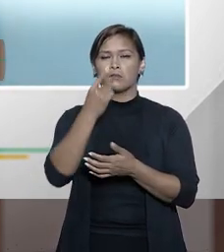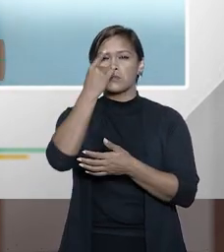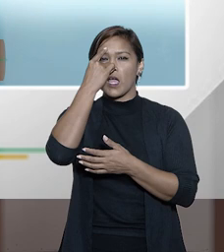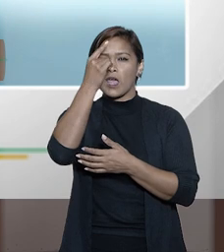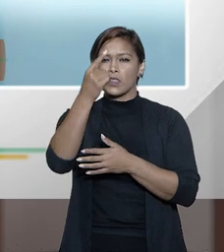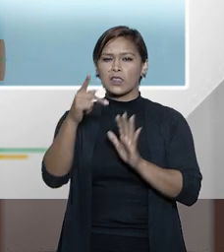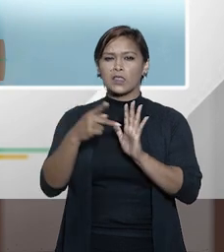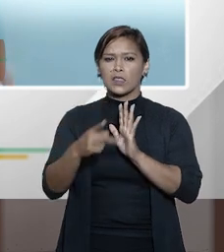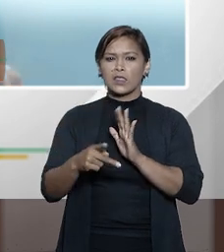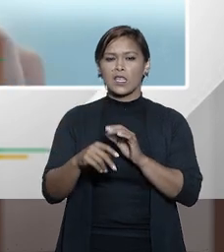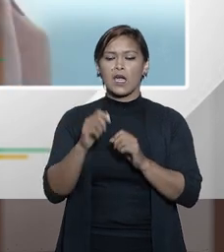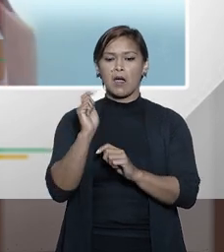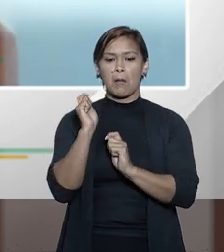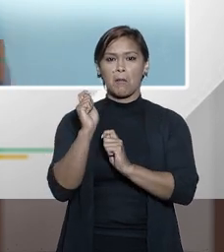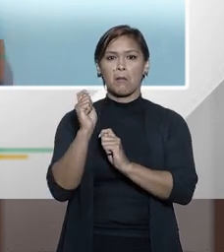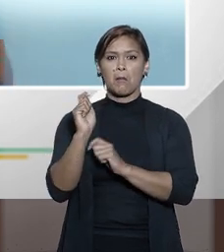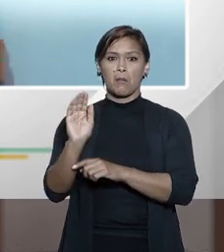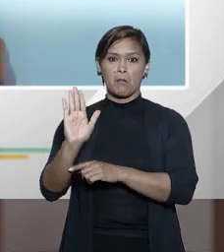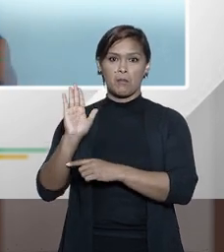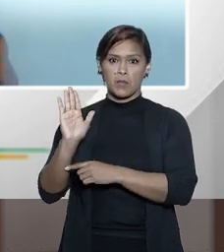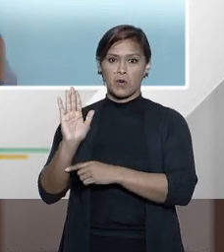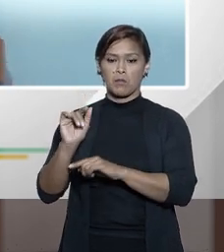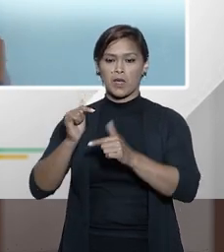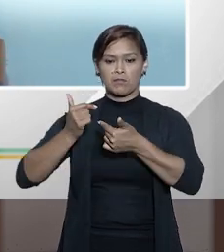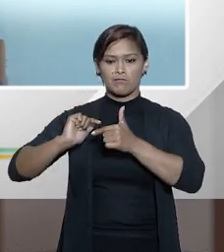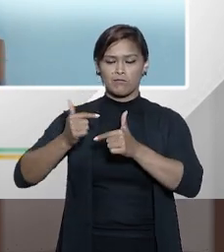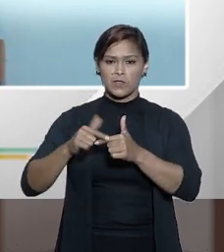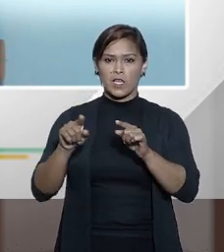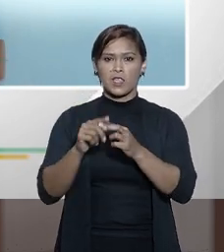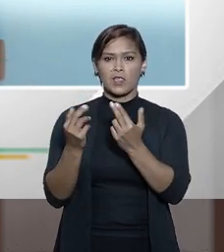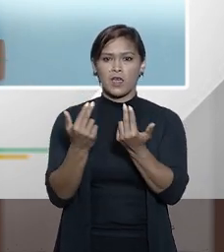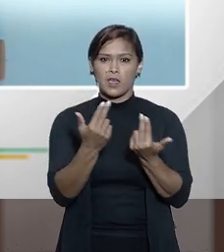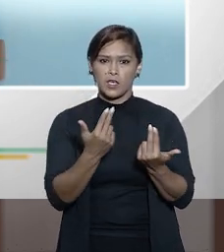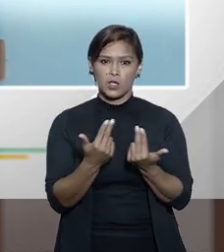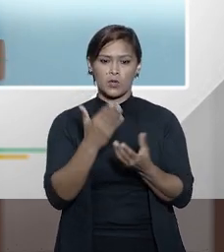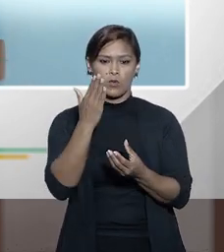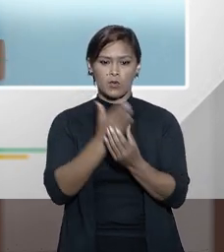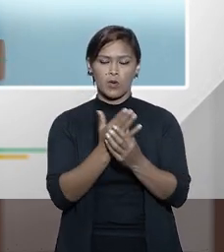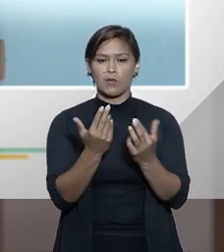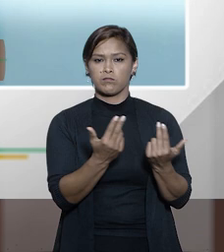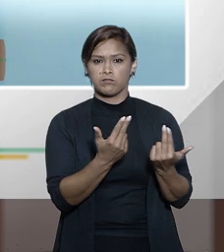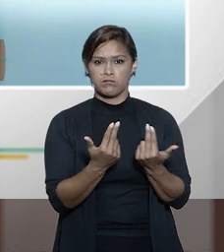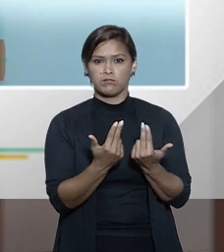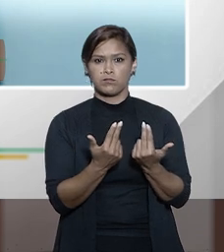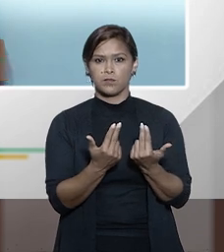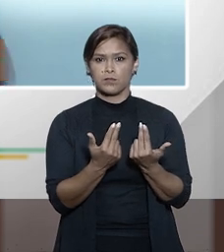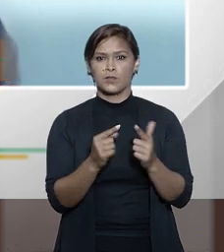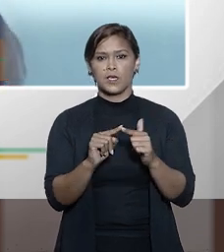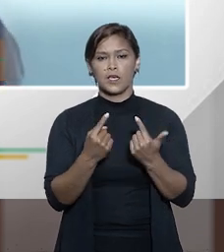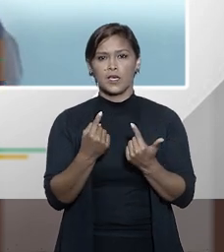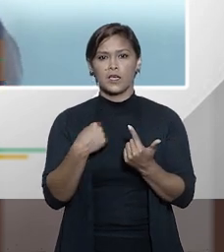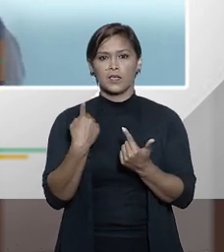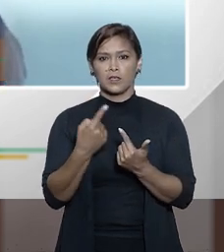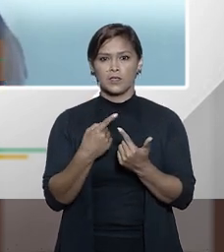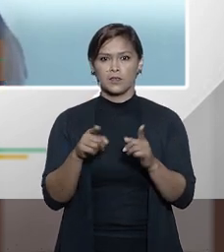ideia essa promessa de tratar igualmente num caso semelhante então